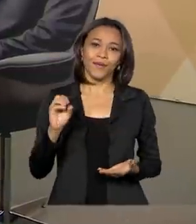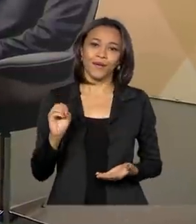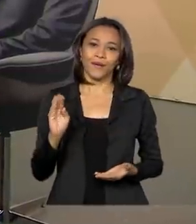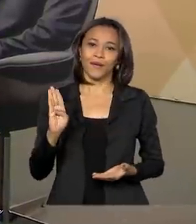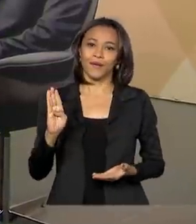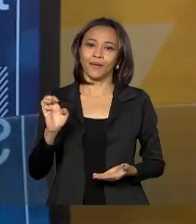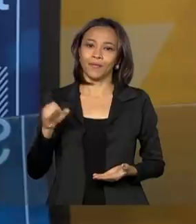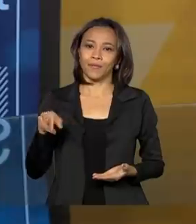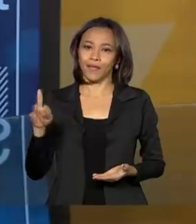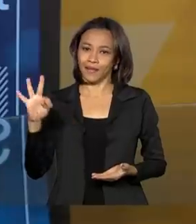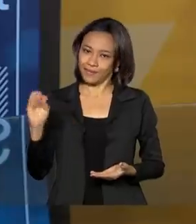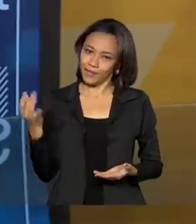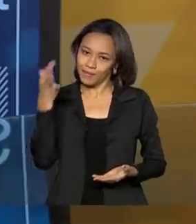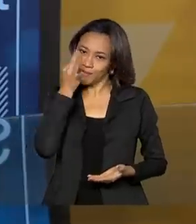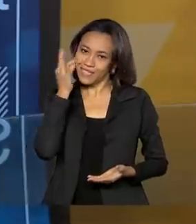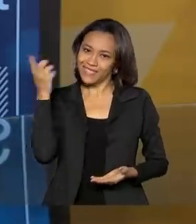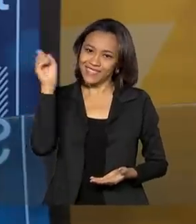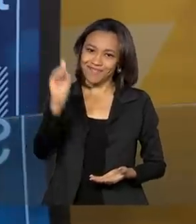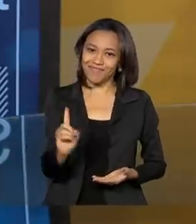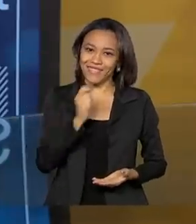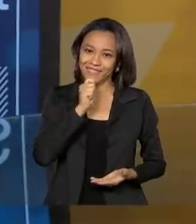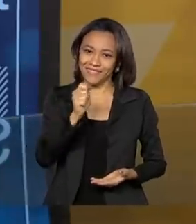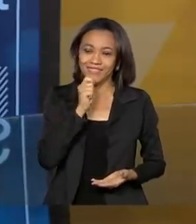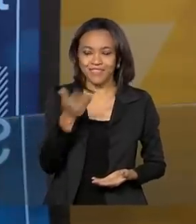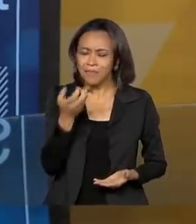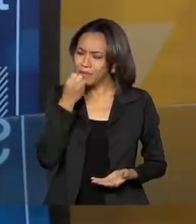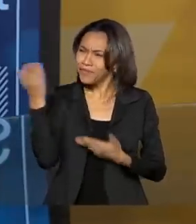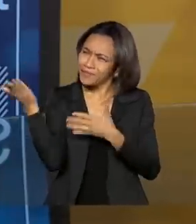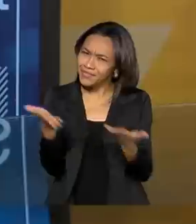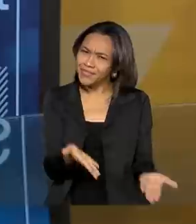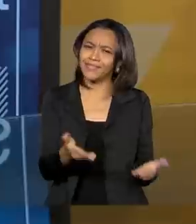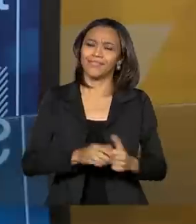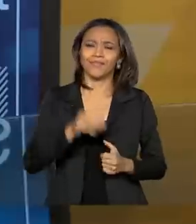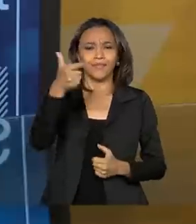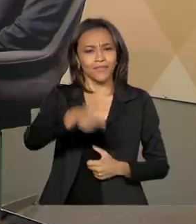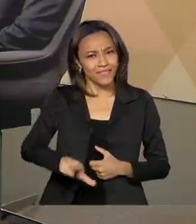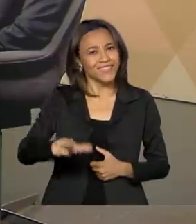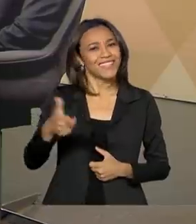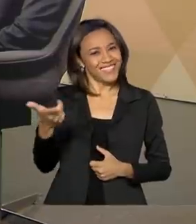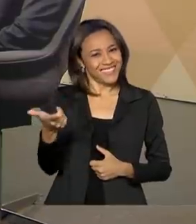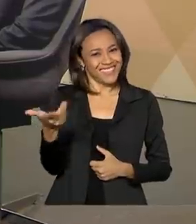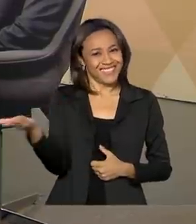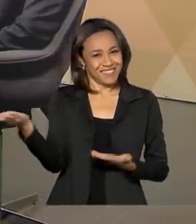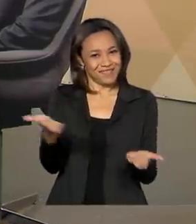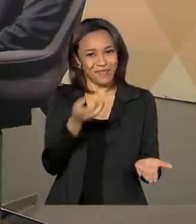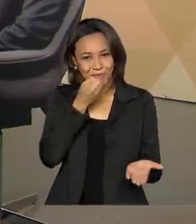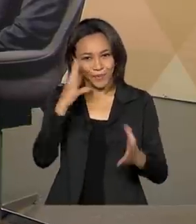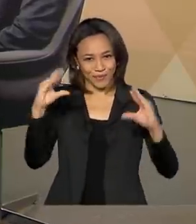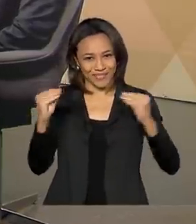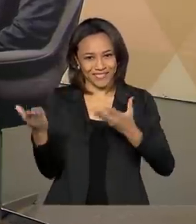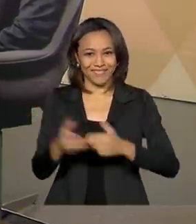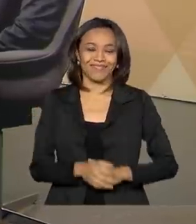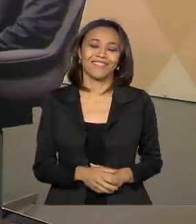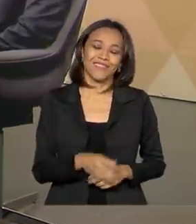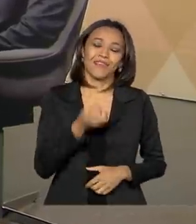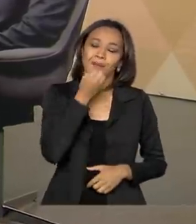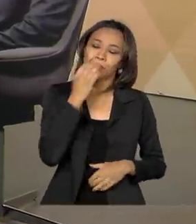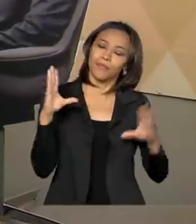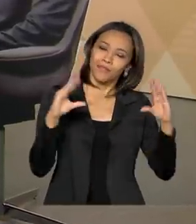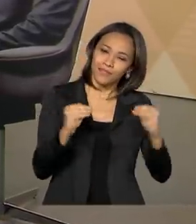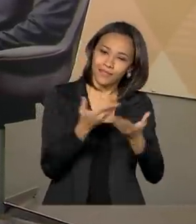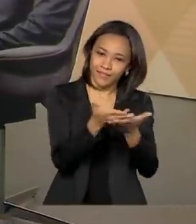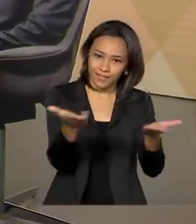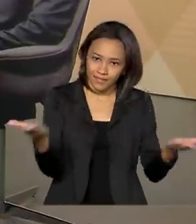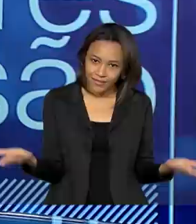aqui no Brasil em Pauta. Seja muito bem-vindo novamente aqui no Brasil em Pauta, secretário? Boa noite. Boa noite, Paula Sálvia.